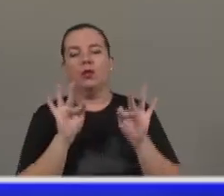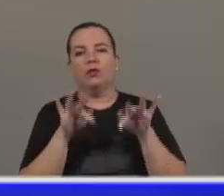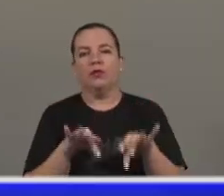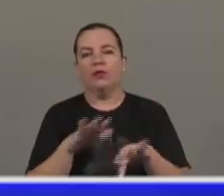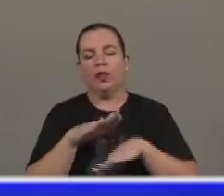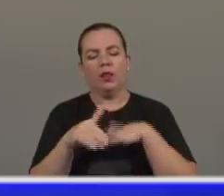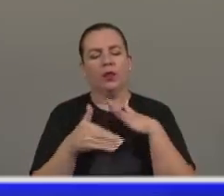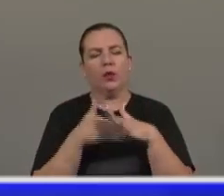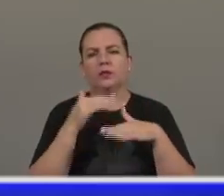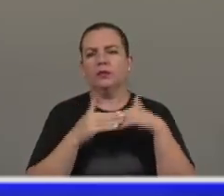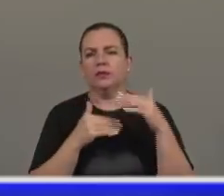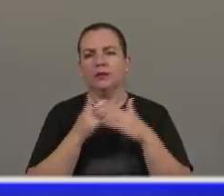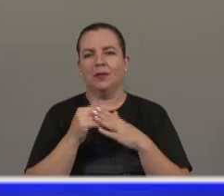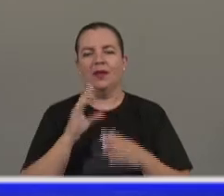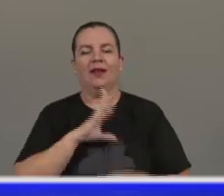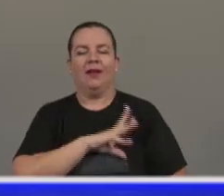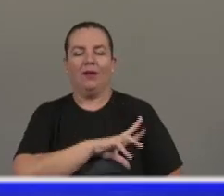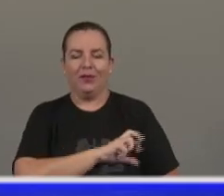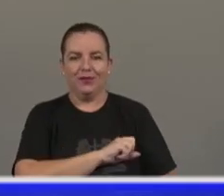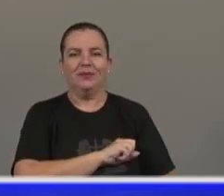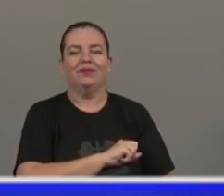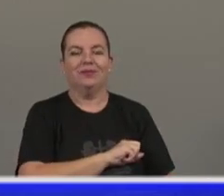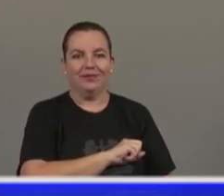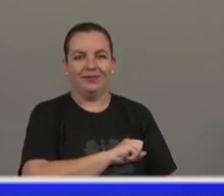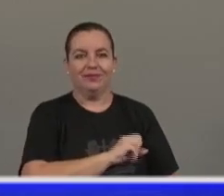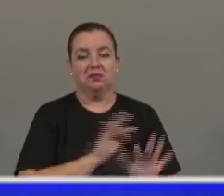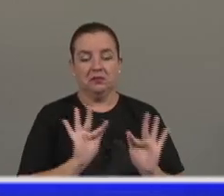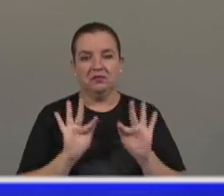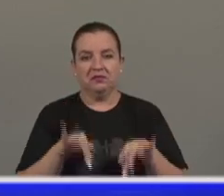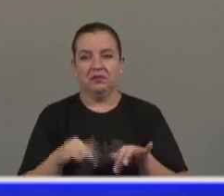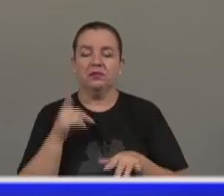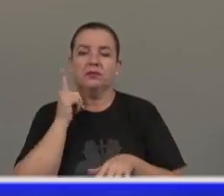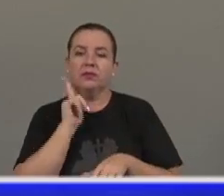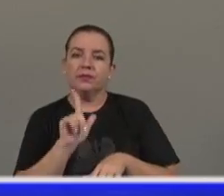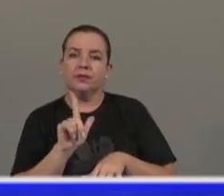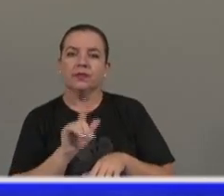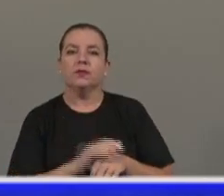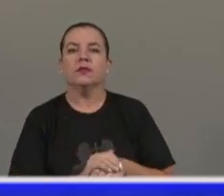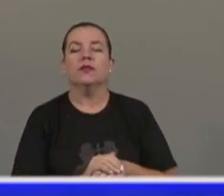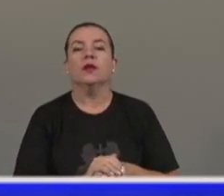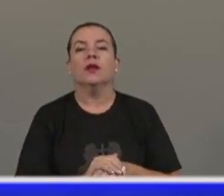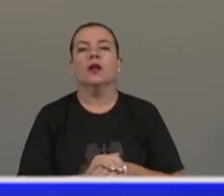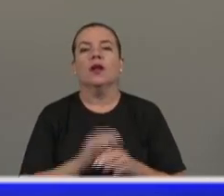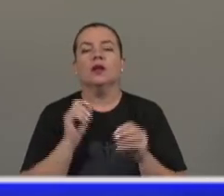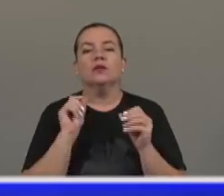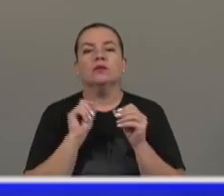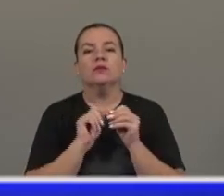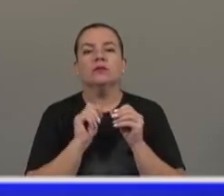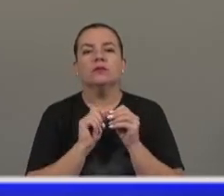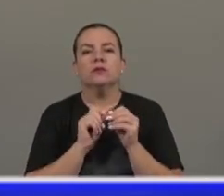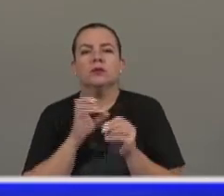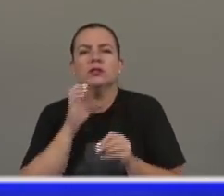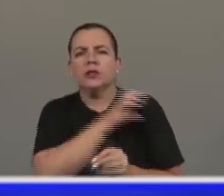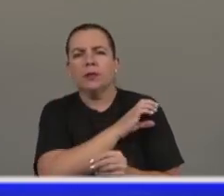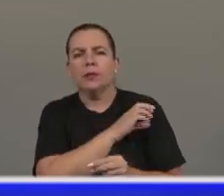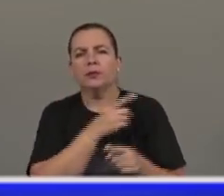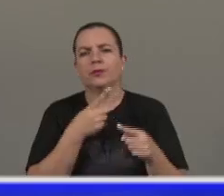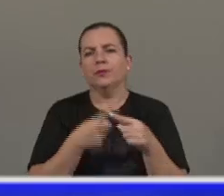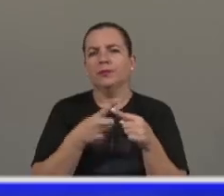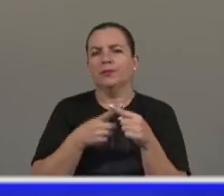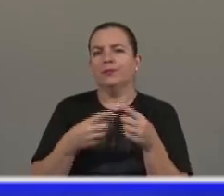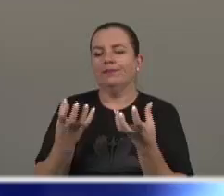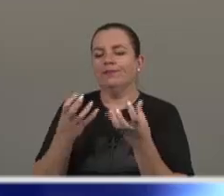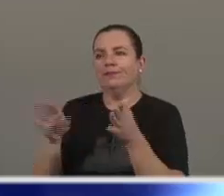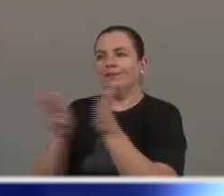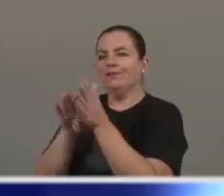é o fim, esse fim é para alcançá-lo, que corremos, é para Ele que corremos, uma